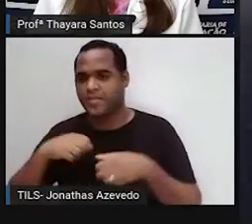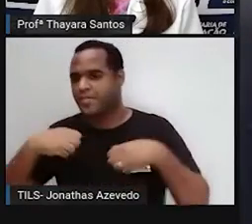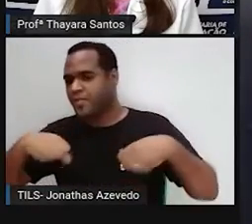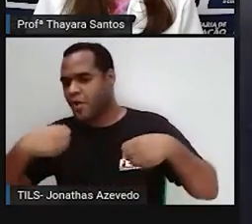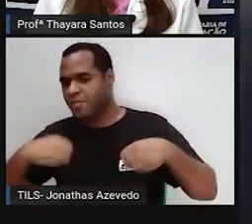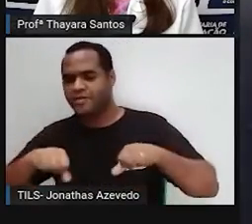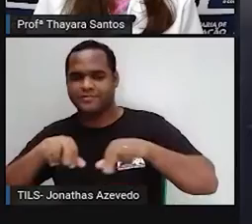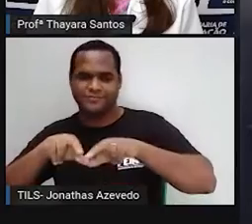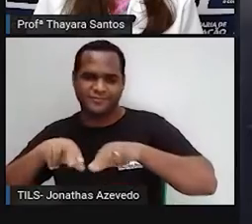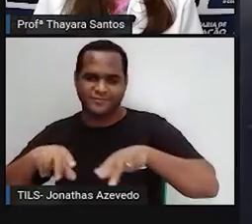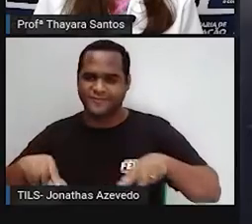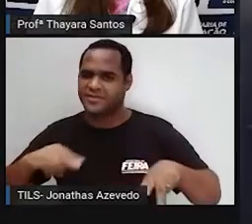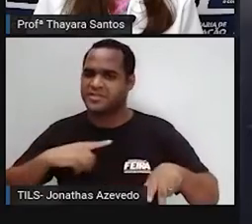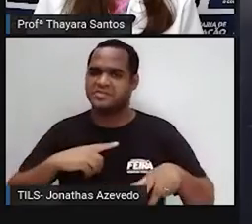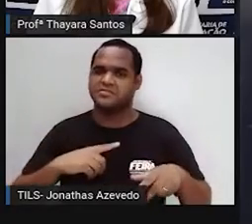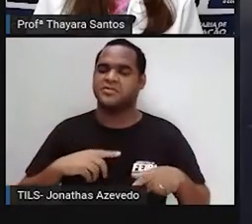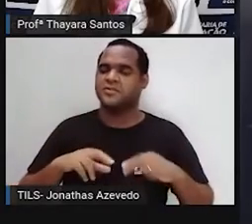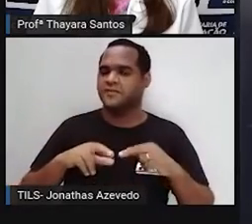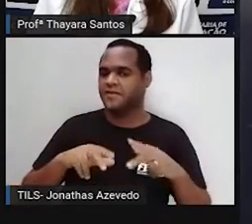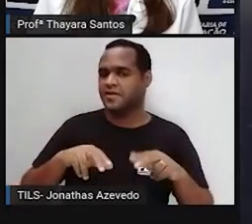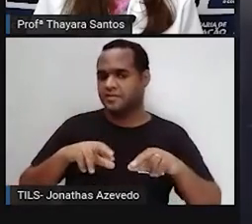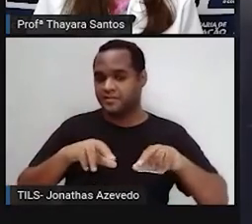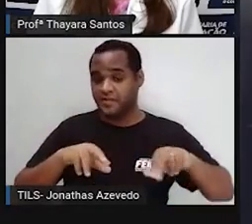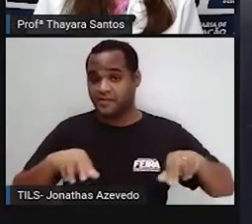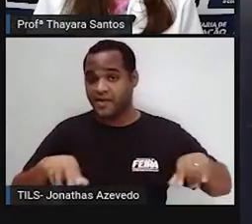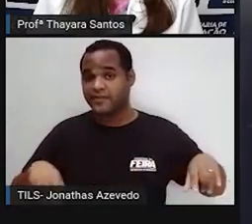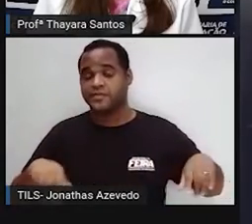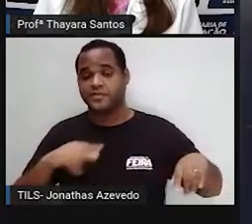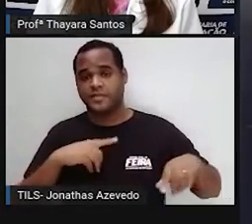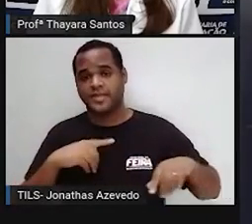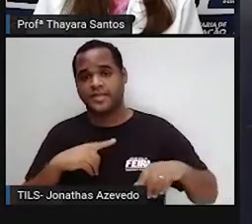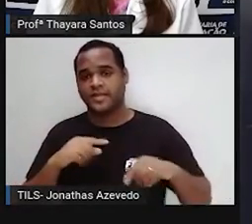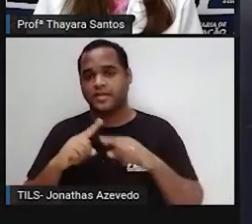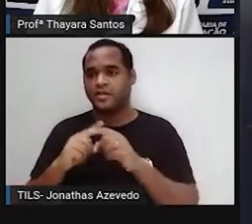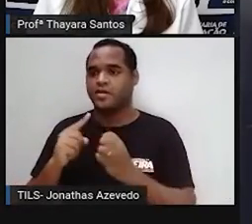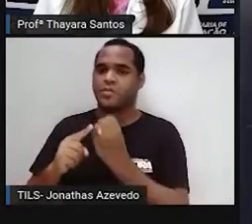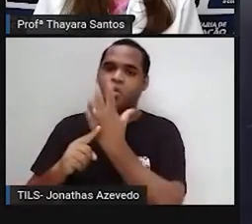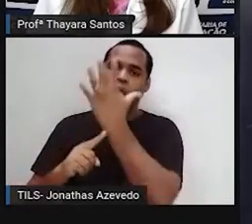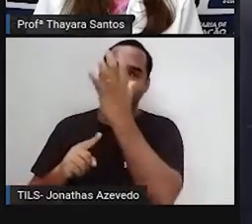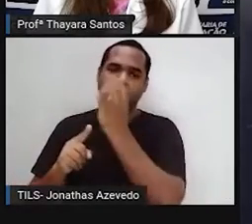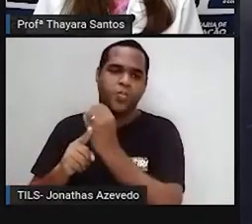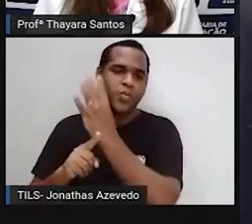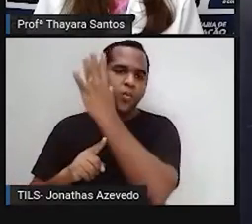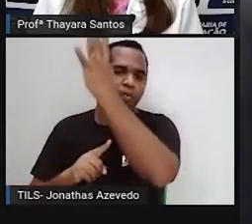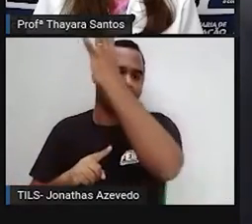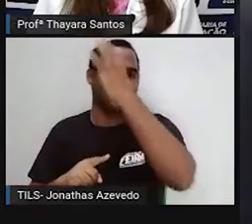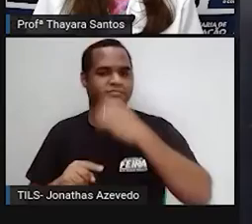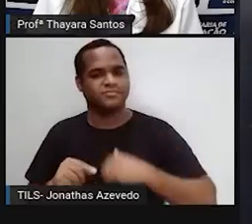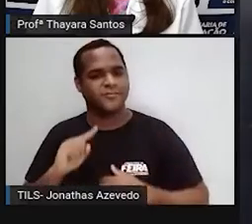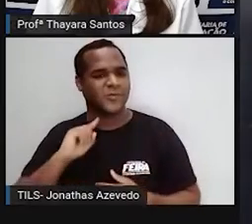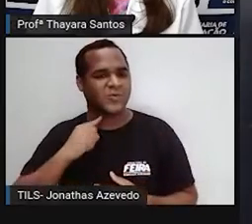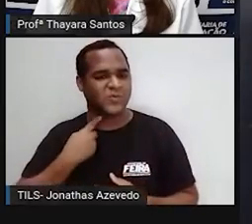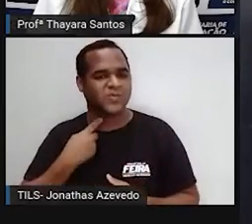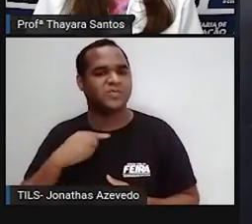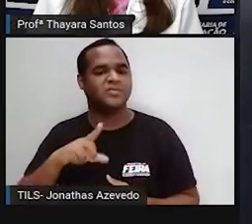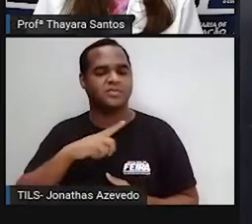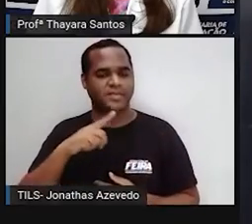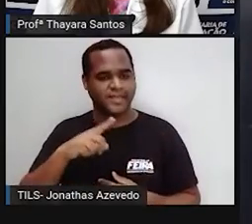de transportes que queimam combustível fóssil, para que possa se mover.